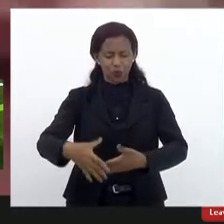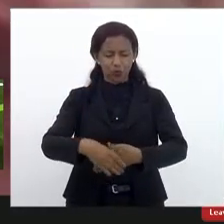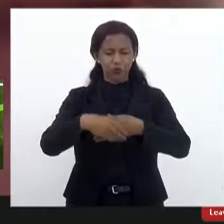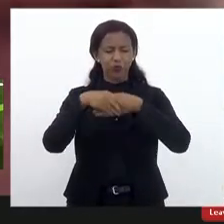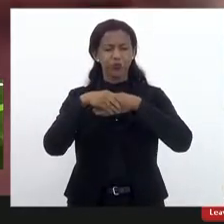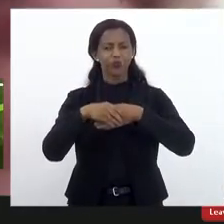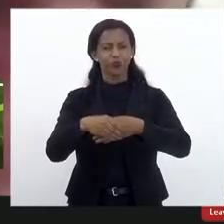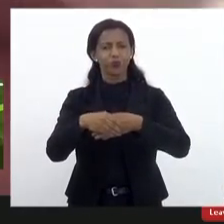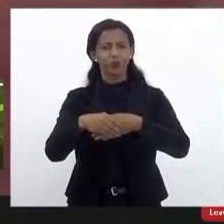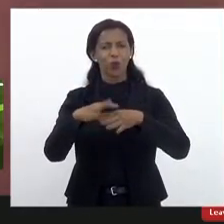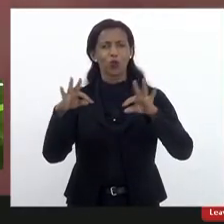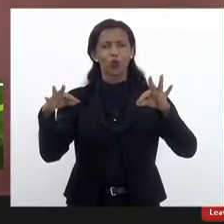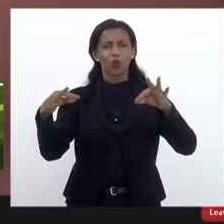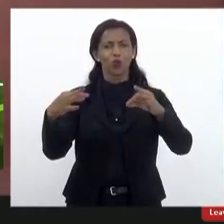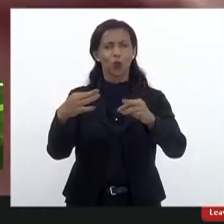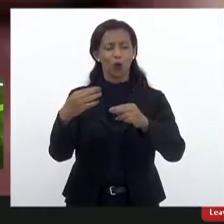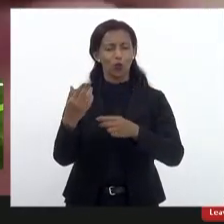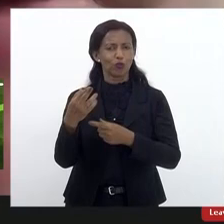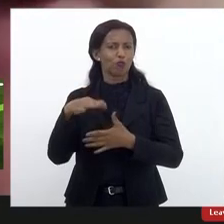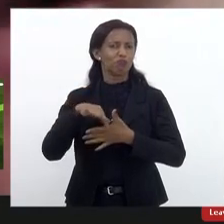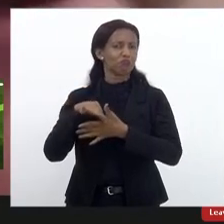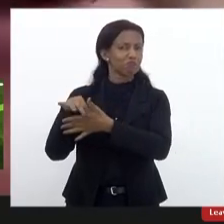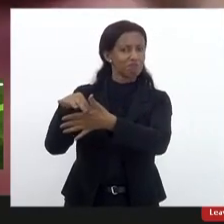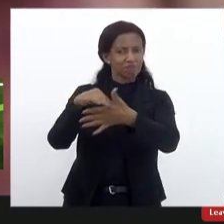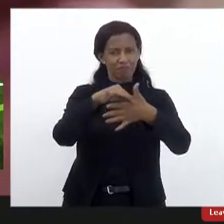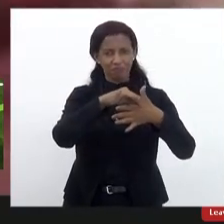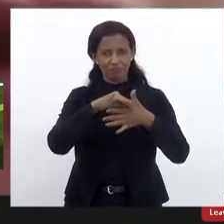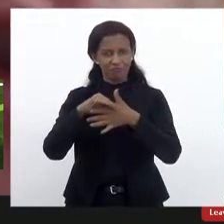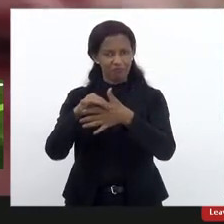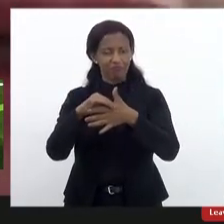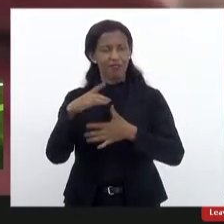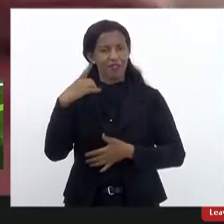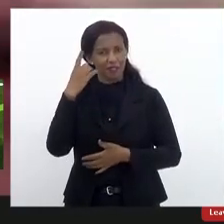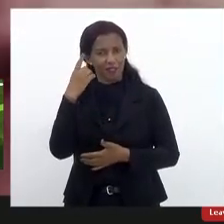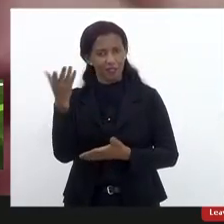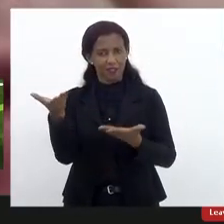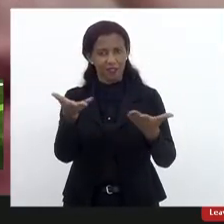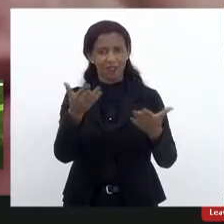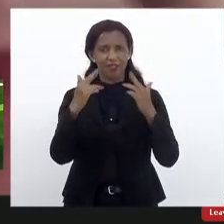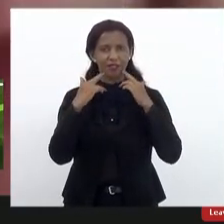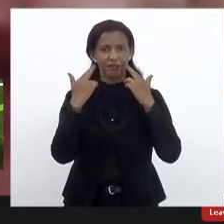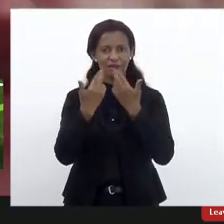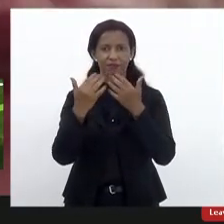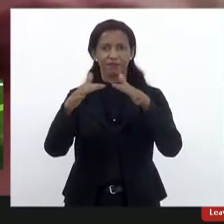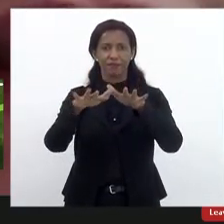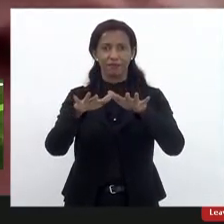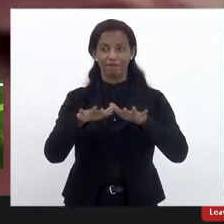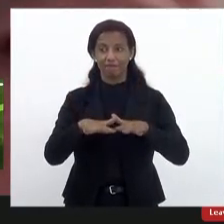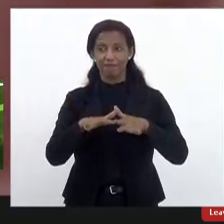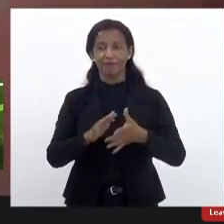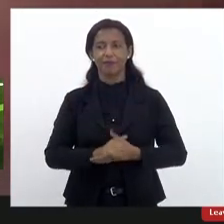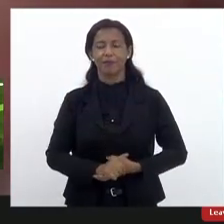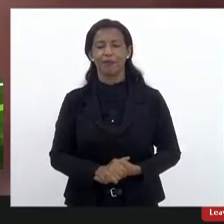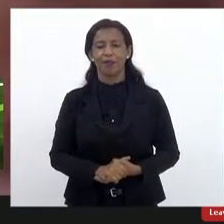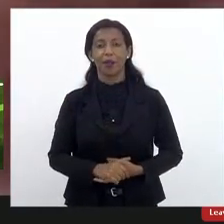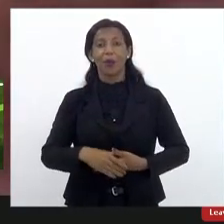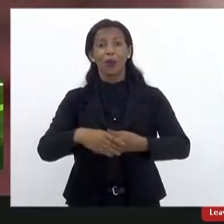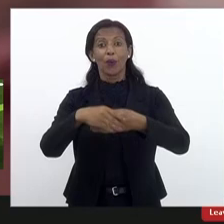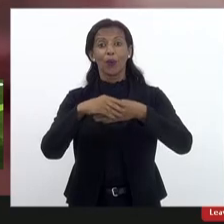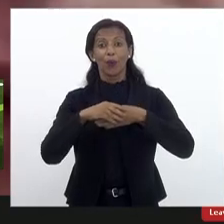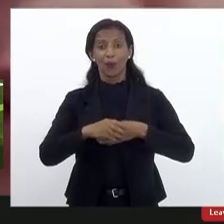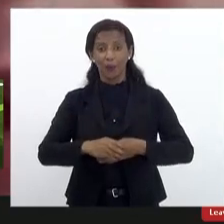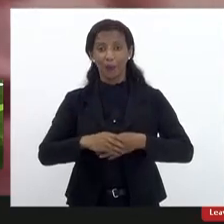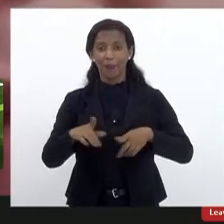parlamentares e representantes de parlamentares que estão nesta audiência. Cumprimento